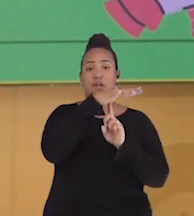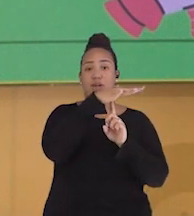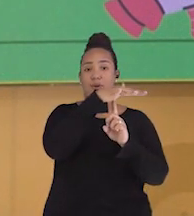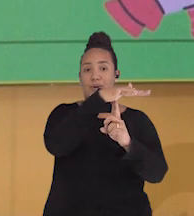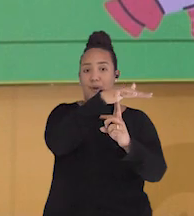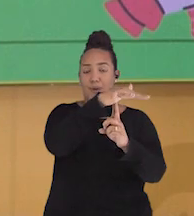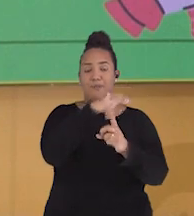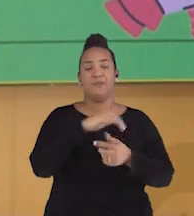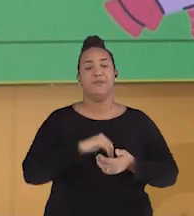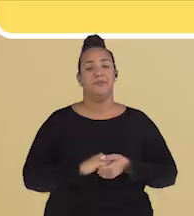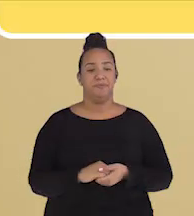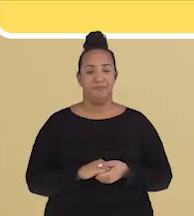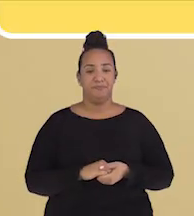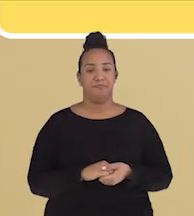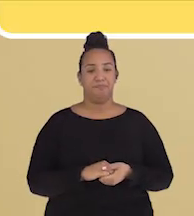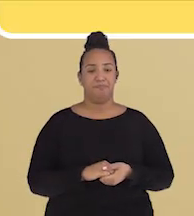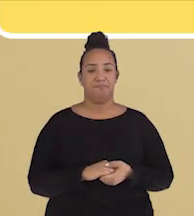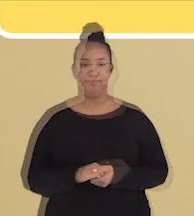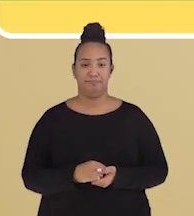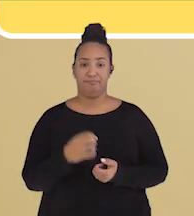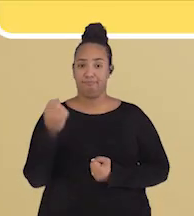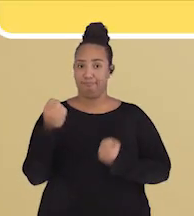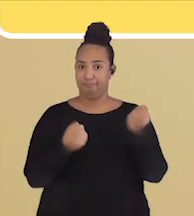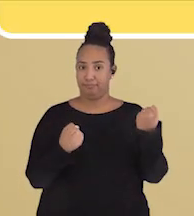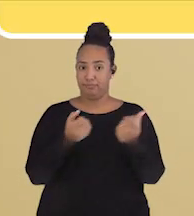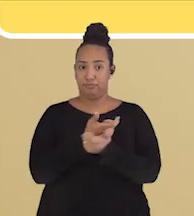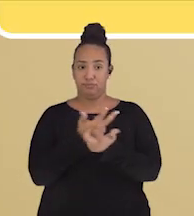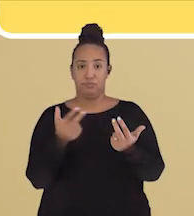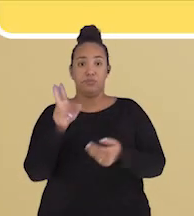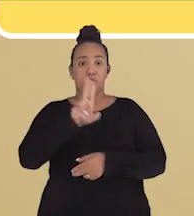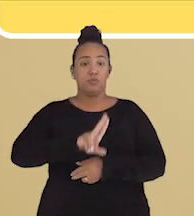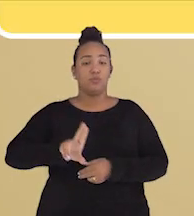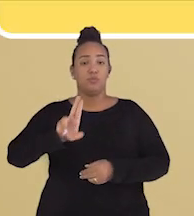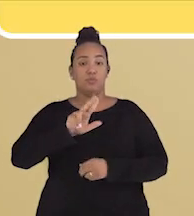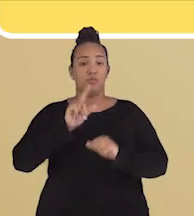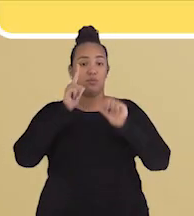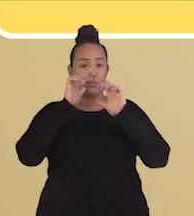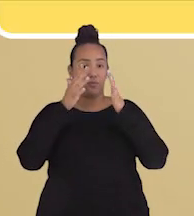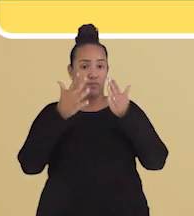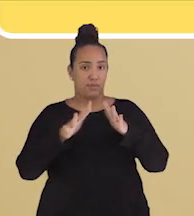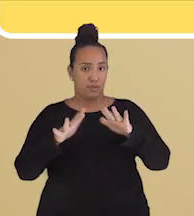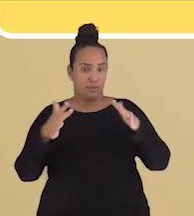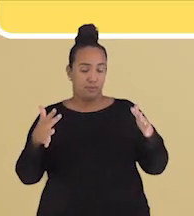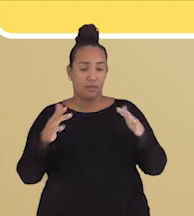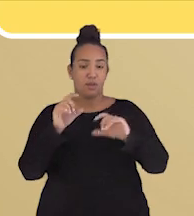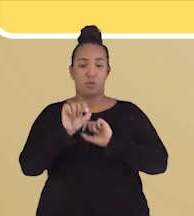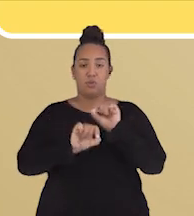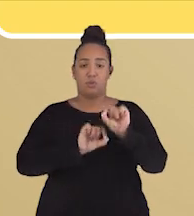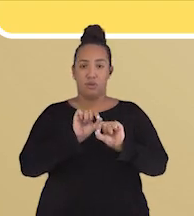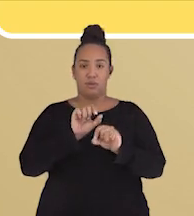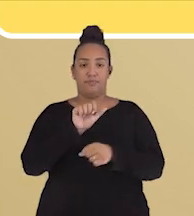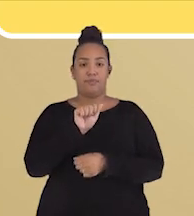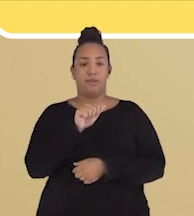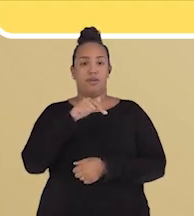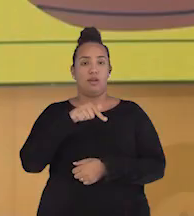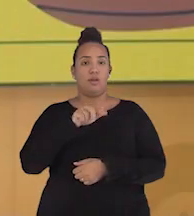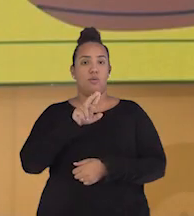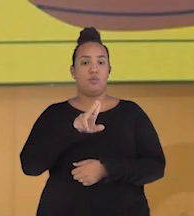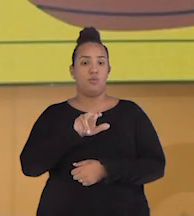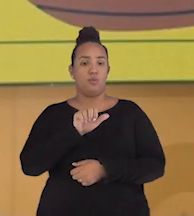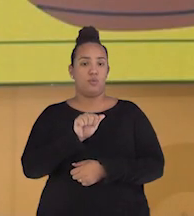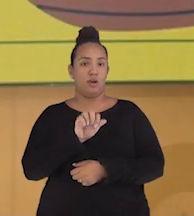foguetes e balões. Os meios de transporte que usam as águas como forma de transporte são os aquáticos.